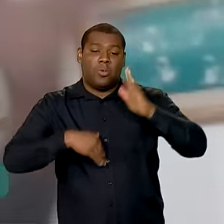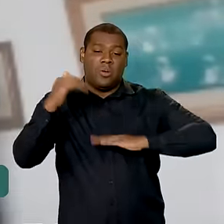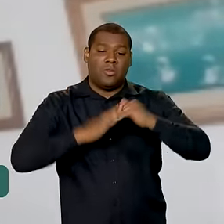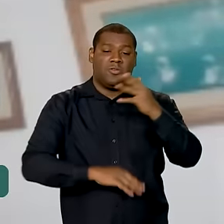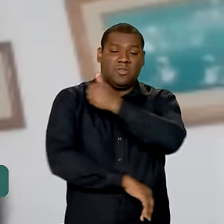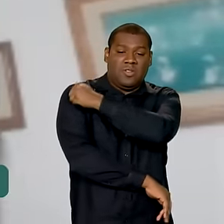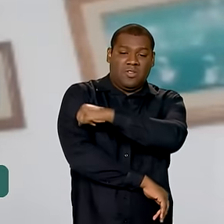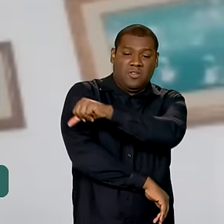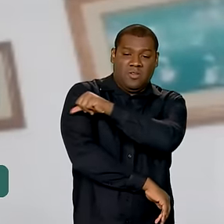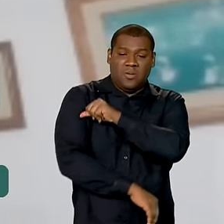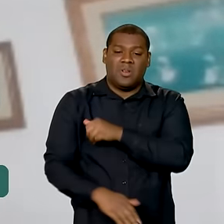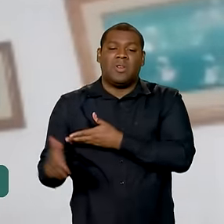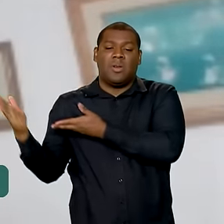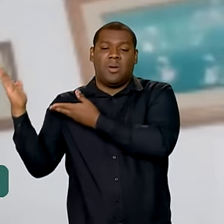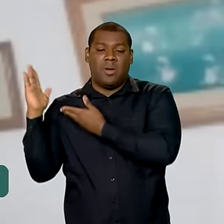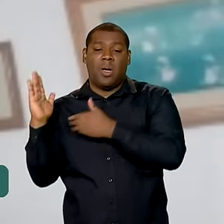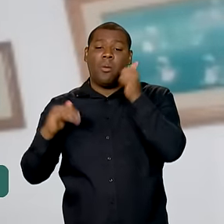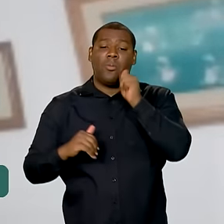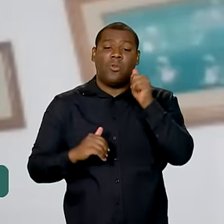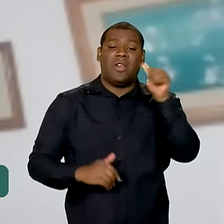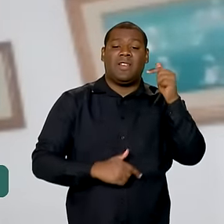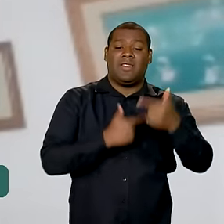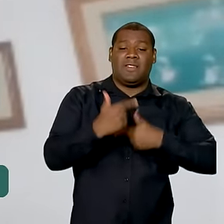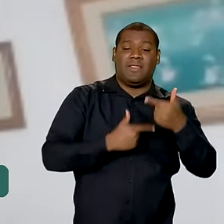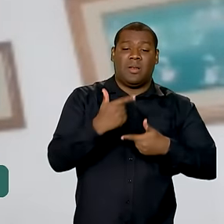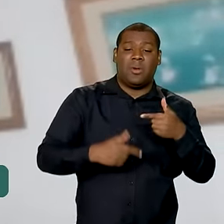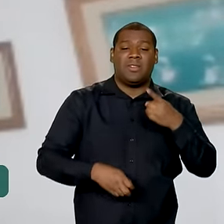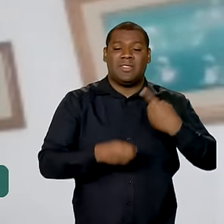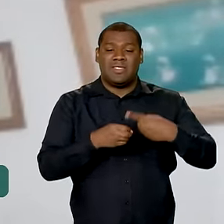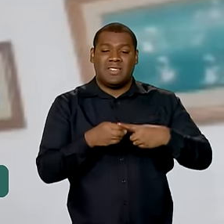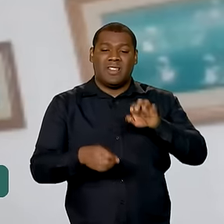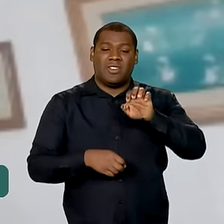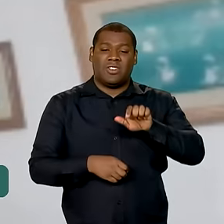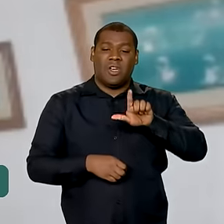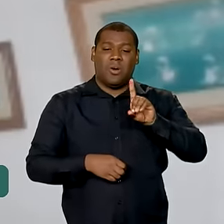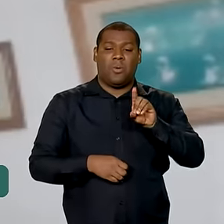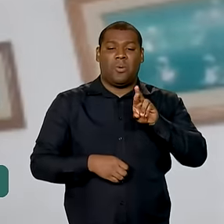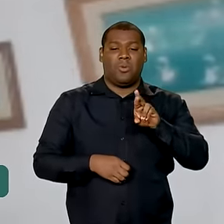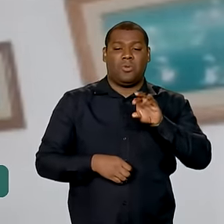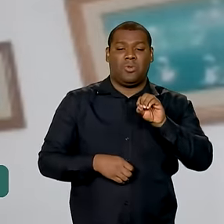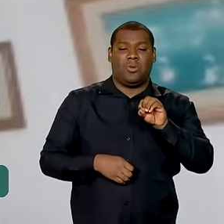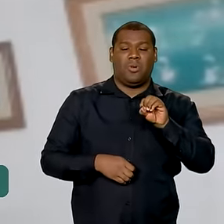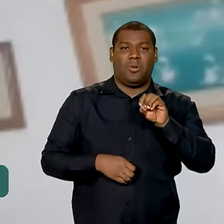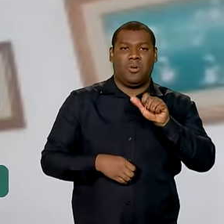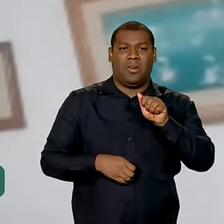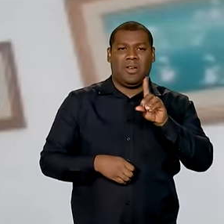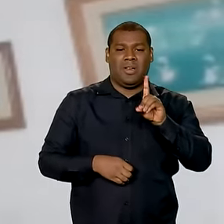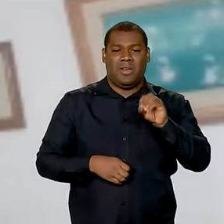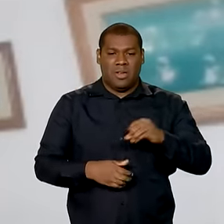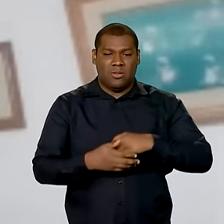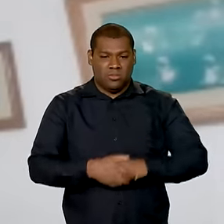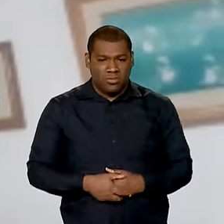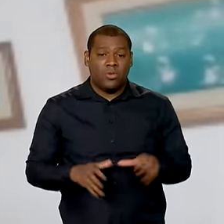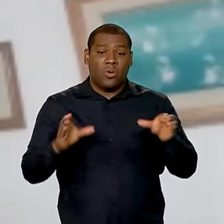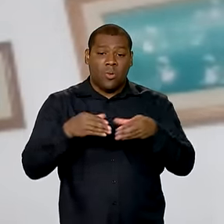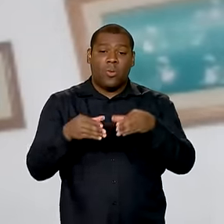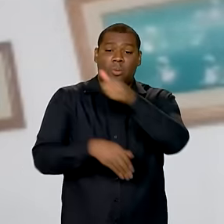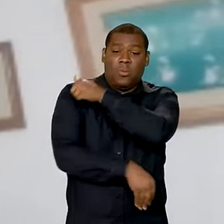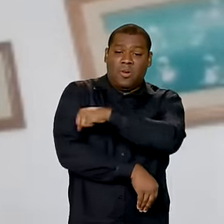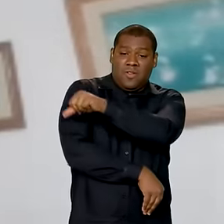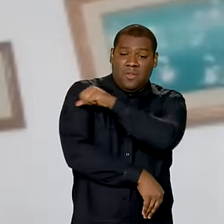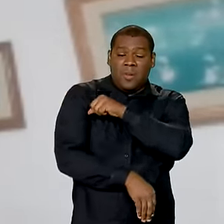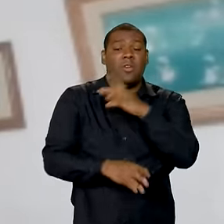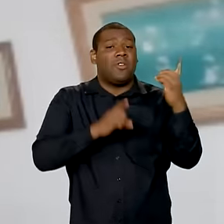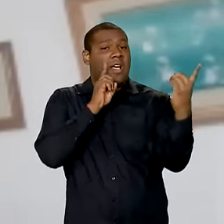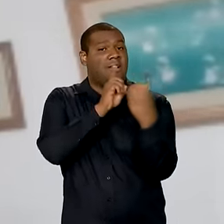Como a Roseli, que trabalha na cidade de Eldorado. Em nenhum momento a gente deixou de prestar serviço à população